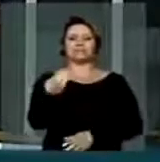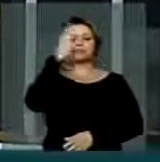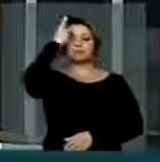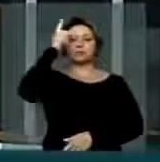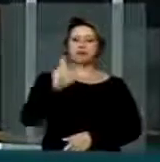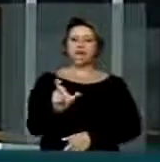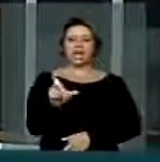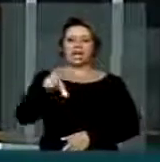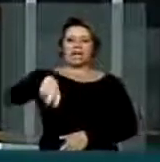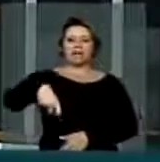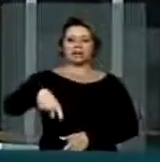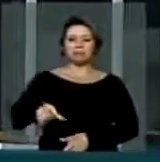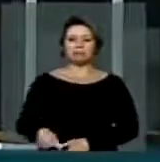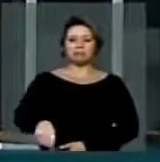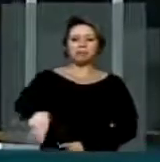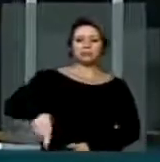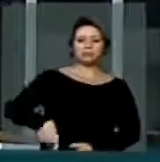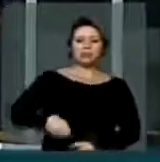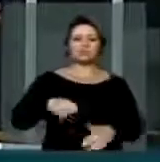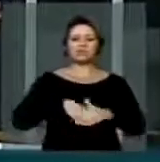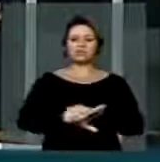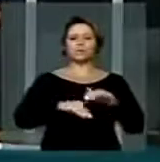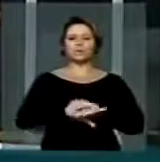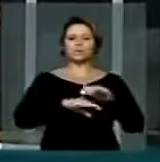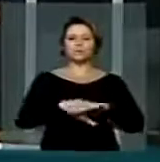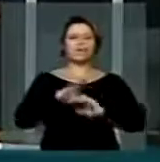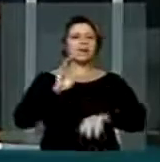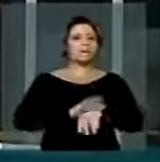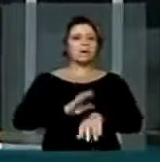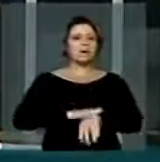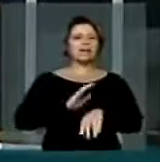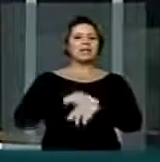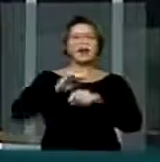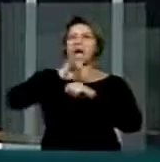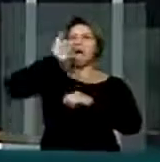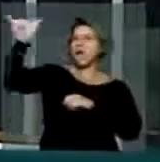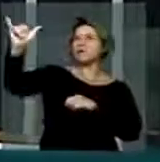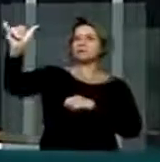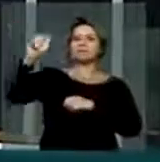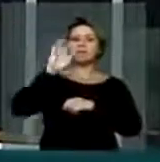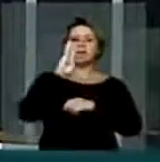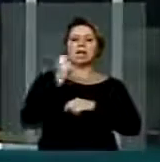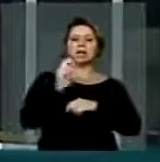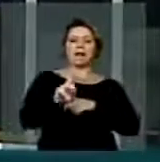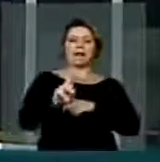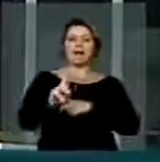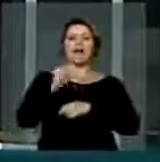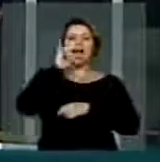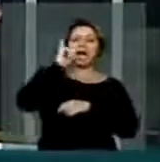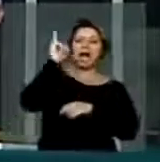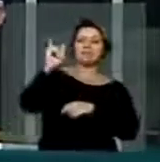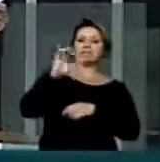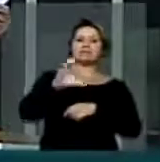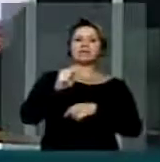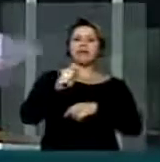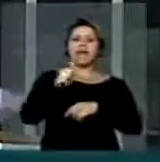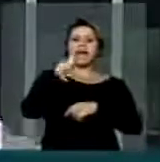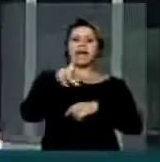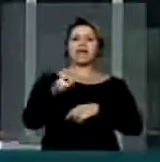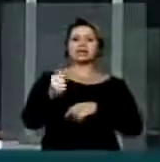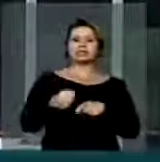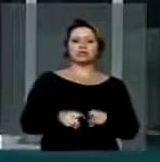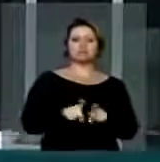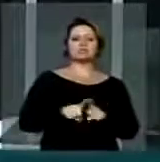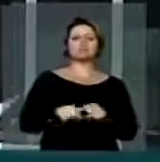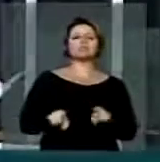garçom já adianta e opera o sistema e envia em tempo real a solicitação, o que agiliza naturalmente, não é? Não só o pedido,